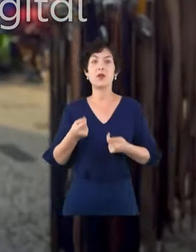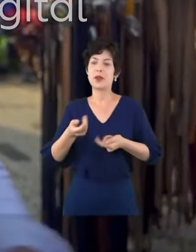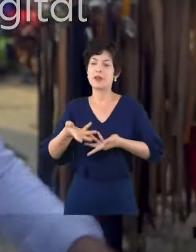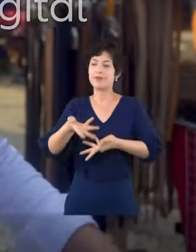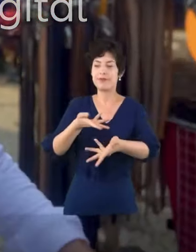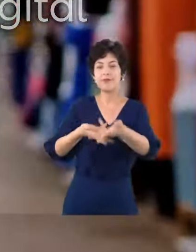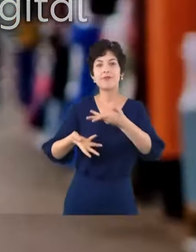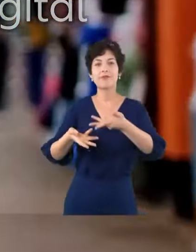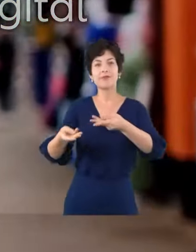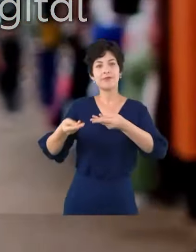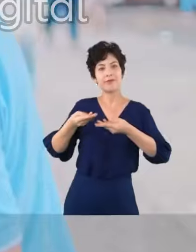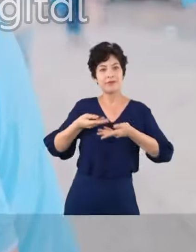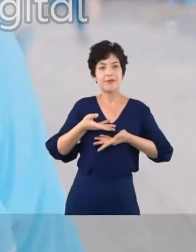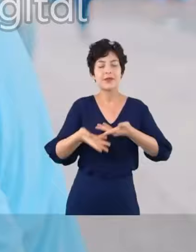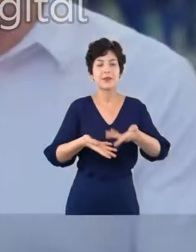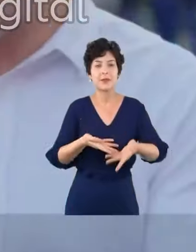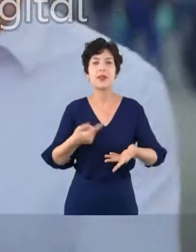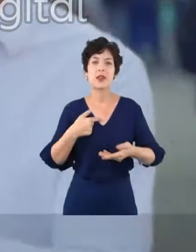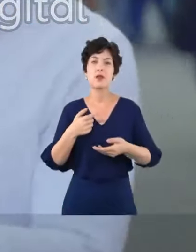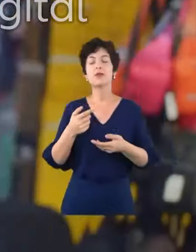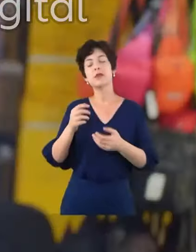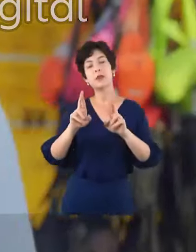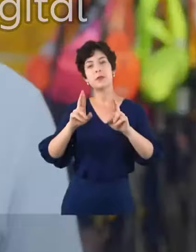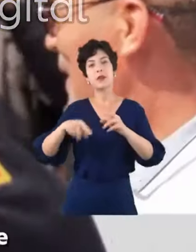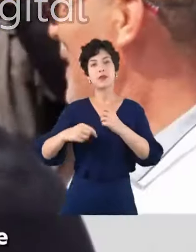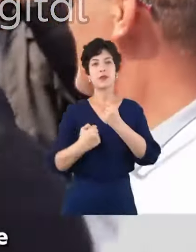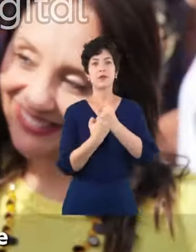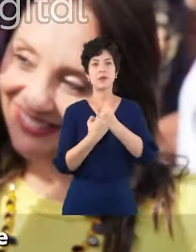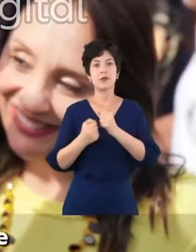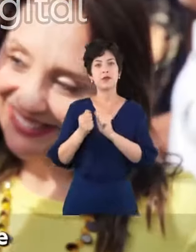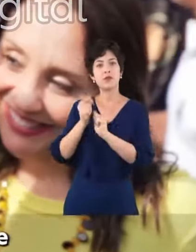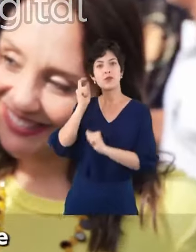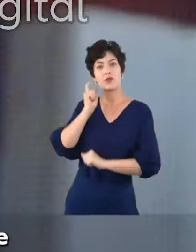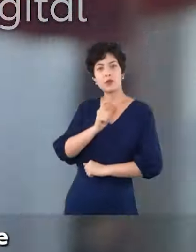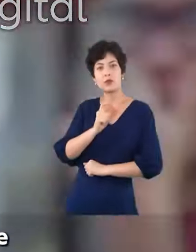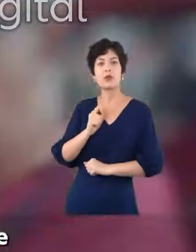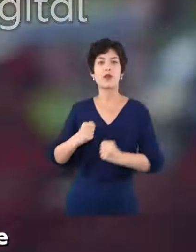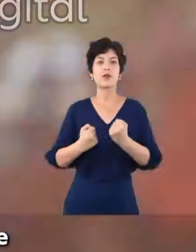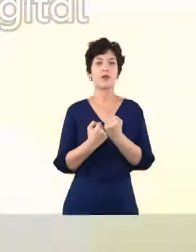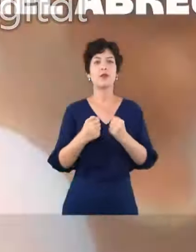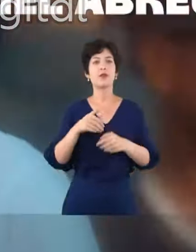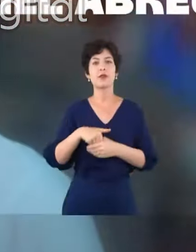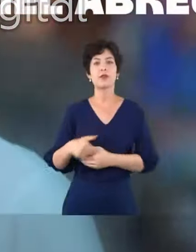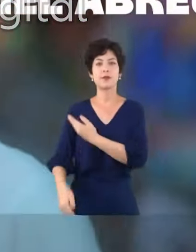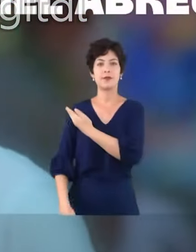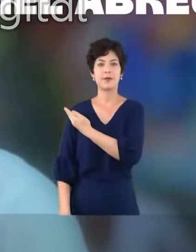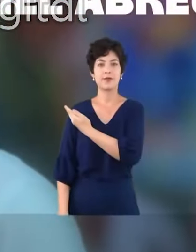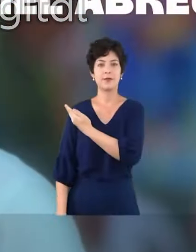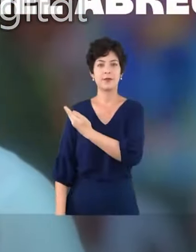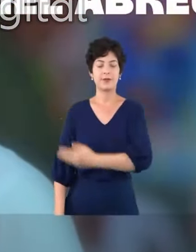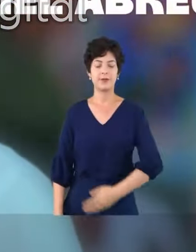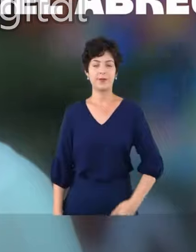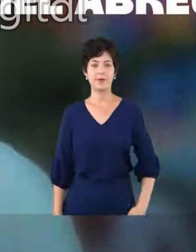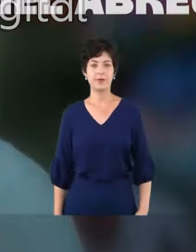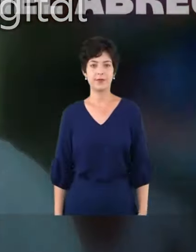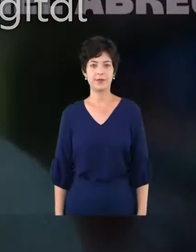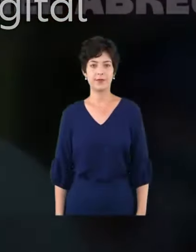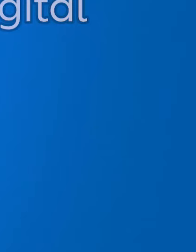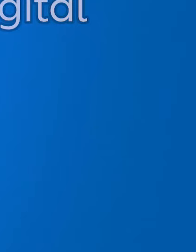e retribuir tudo que essa cidade me proporcionei. Por isso, eu creio que com o seu voto. Junto com o prefeito Ricardo Nunes, vote. Gabriel Abreu, 20-200.